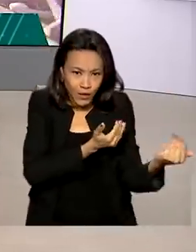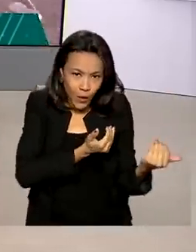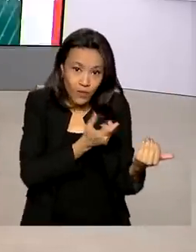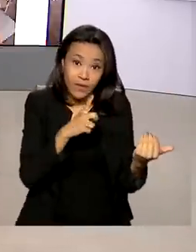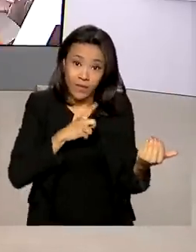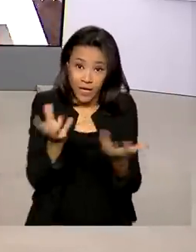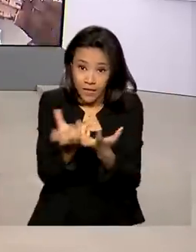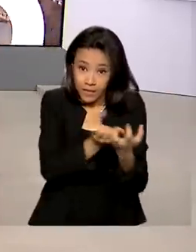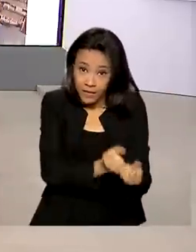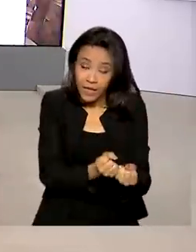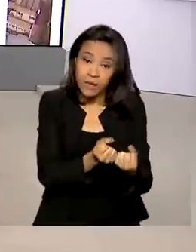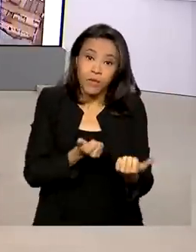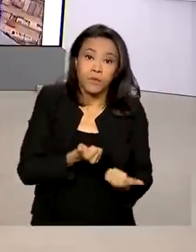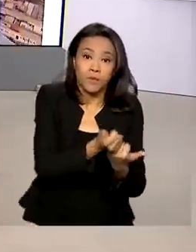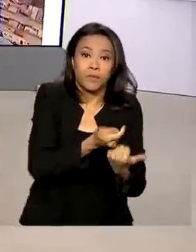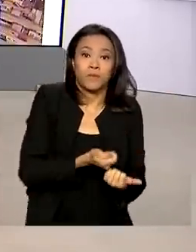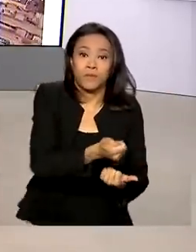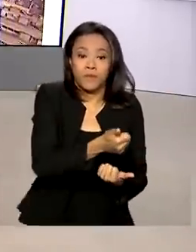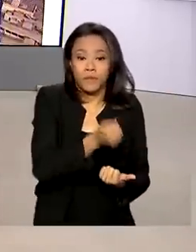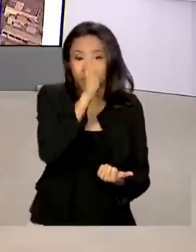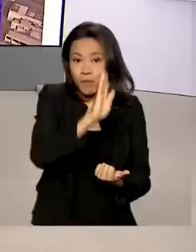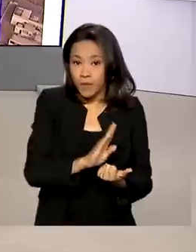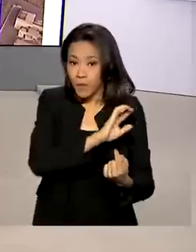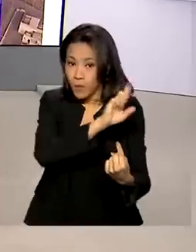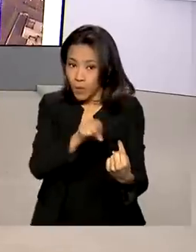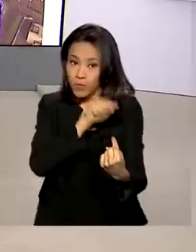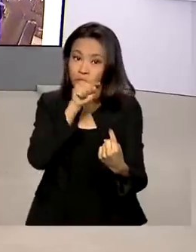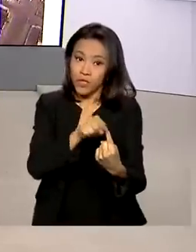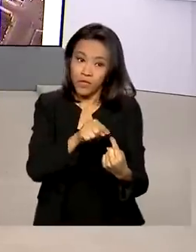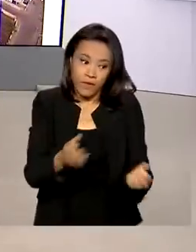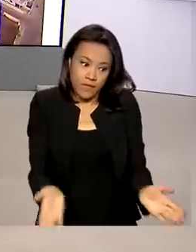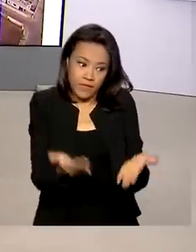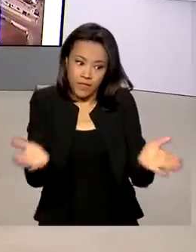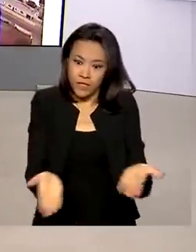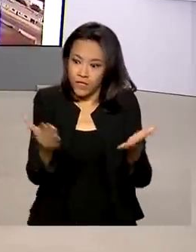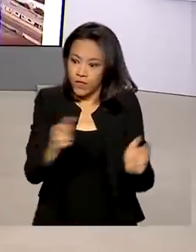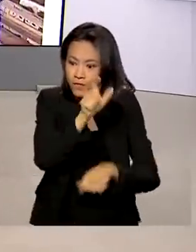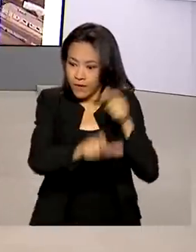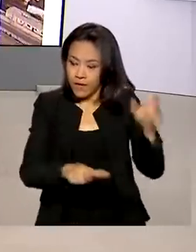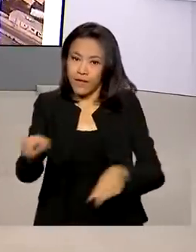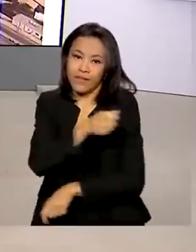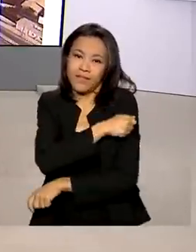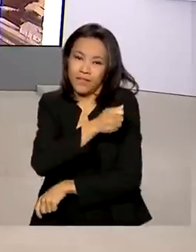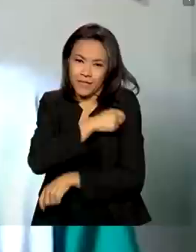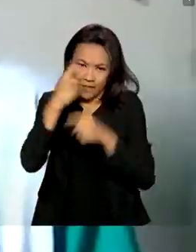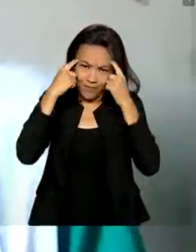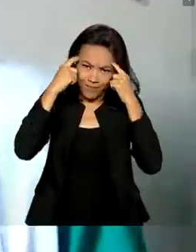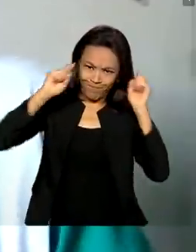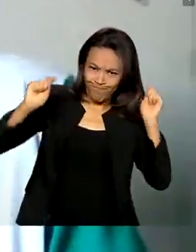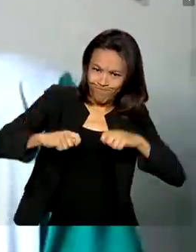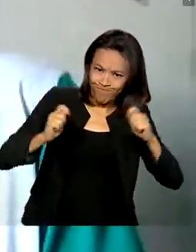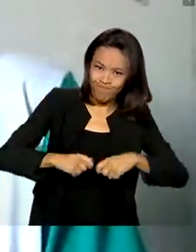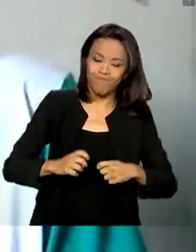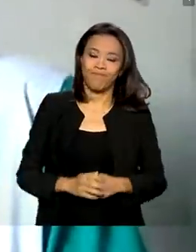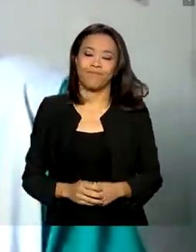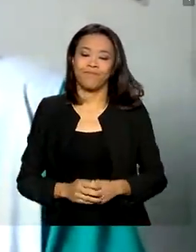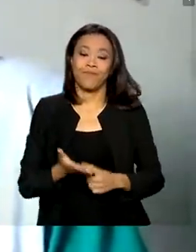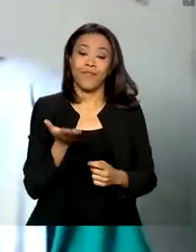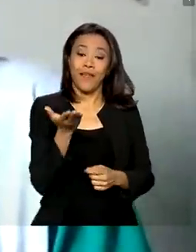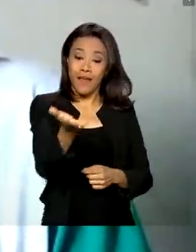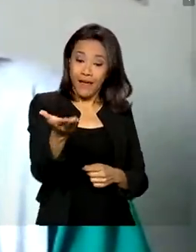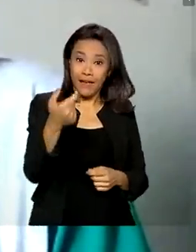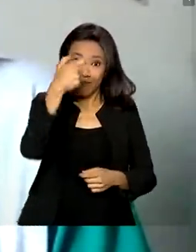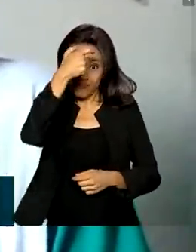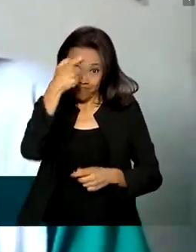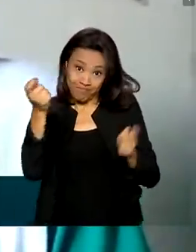Auxílio Brasil. A meta é incentivar os estudantes a desenvolverem potencialidades. Ela é uma